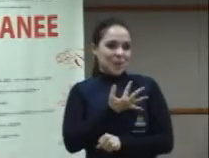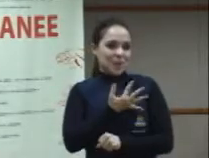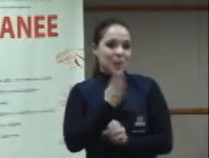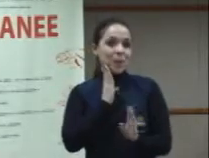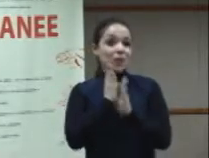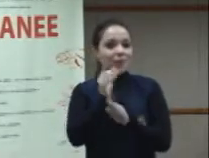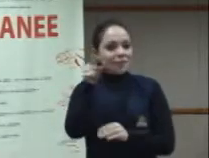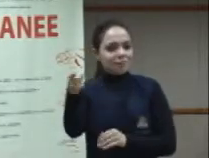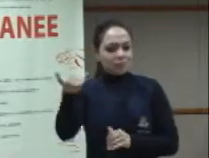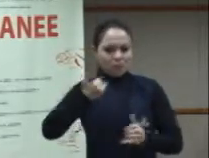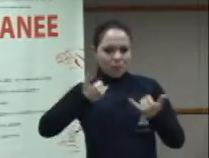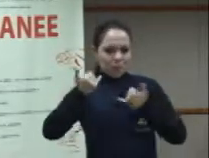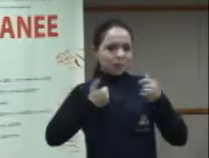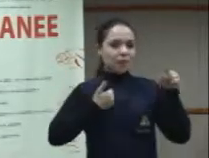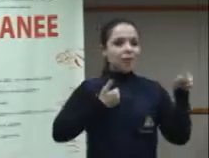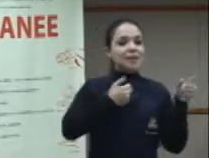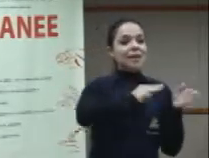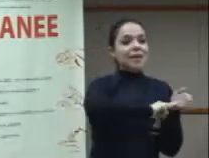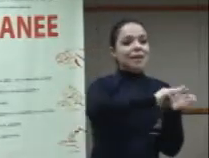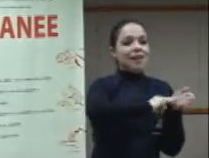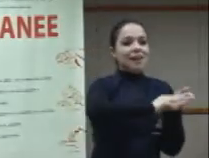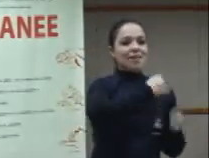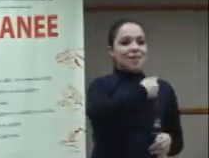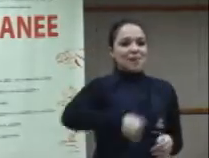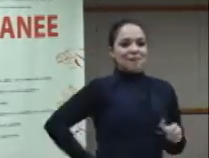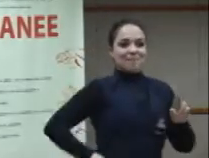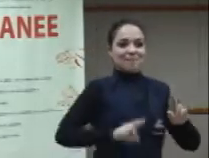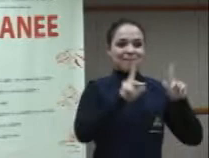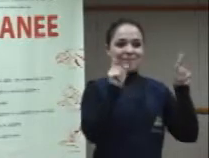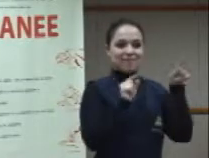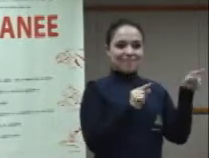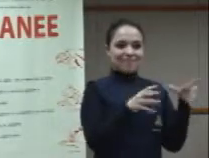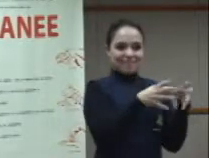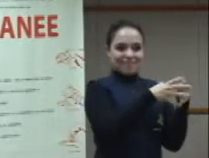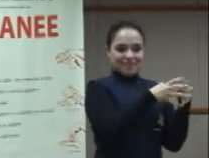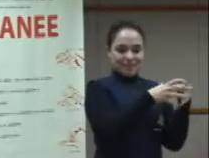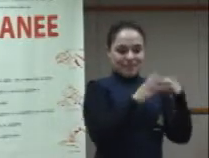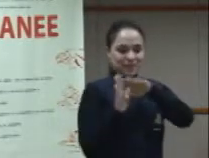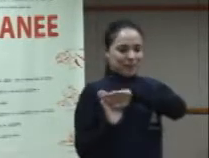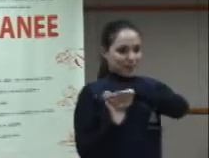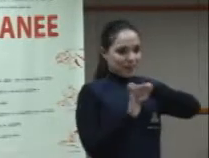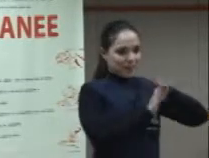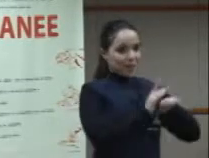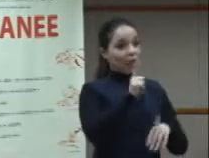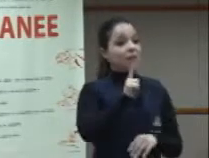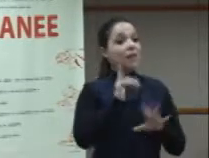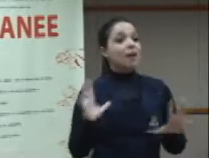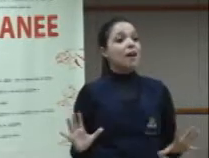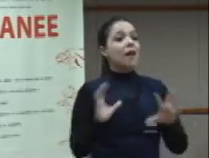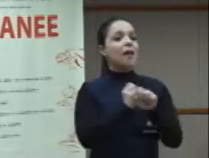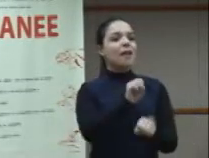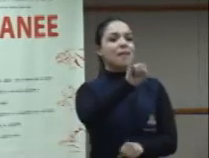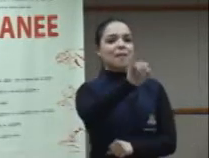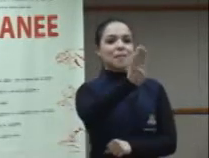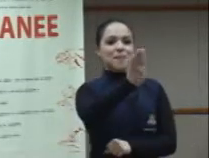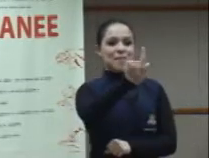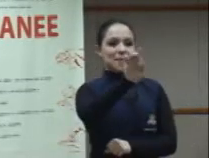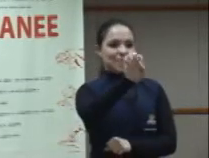Porque dali vem um dado e de lá vem outro também, diferencial. Segundo o censo realizado em 2010, do IBGE,